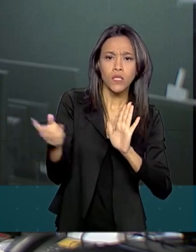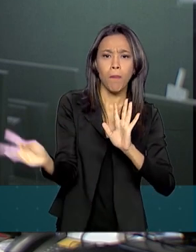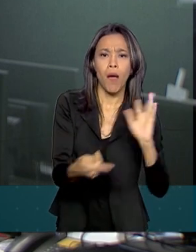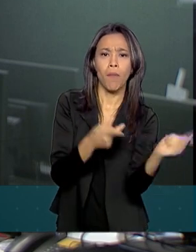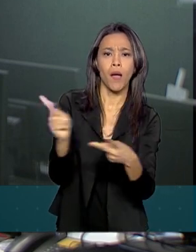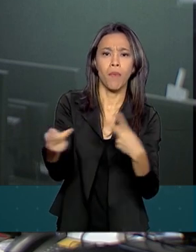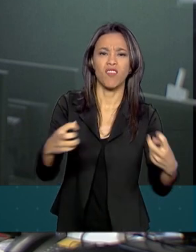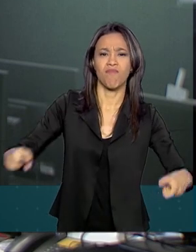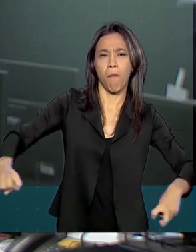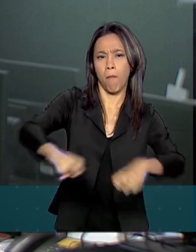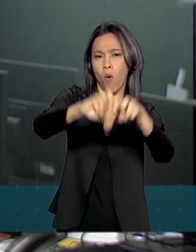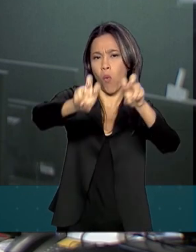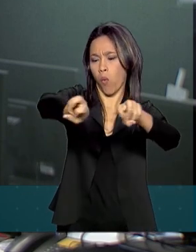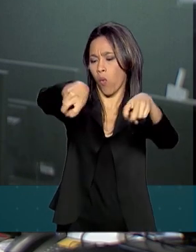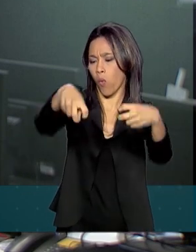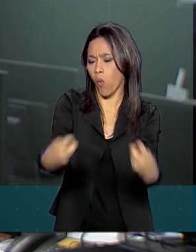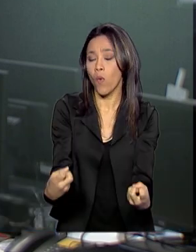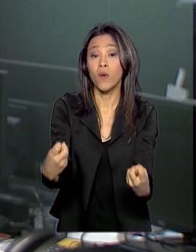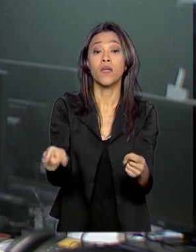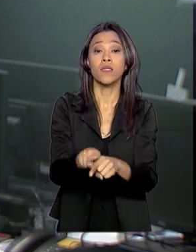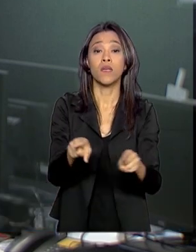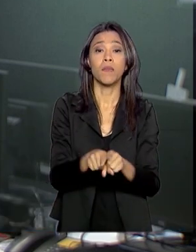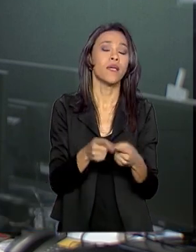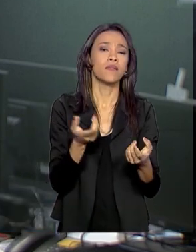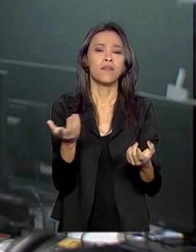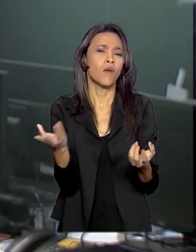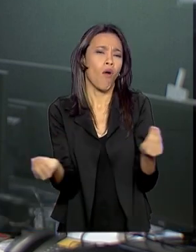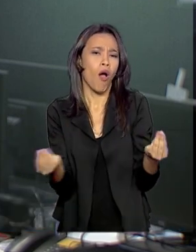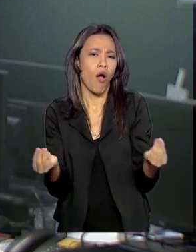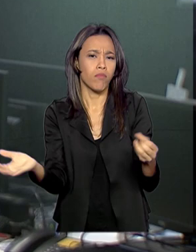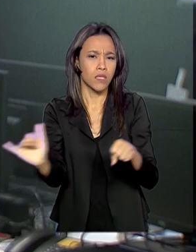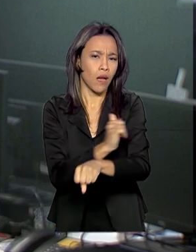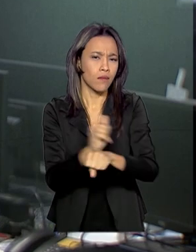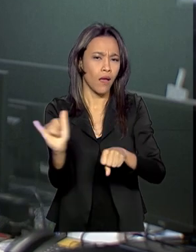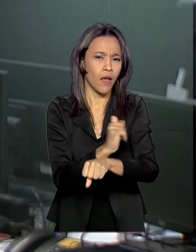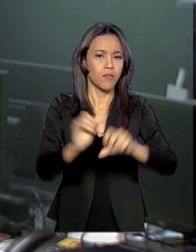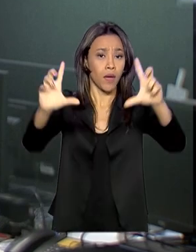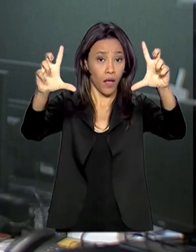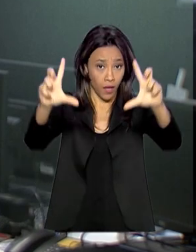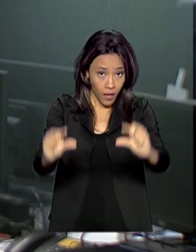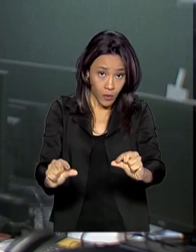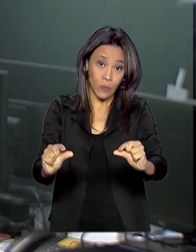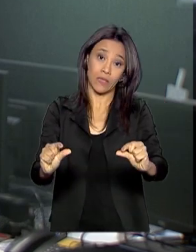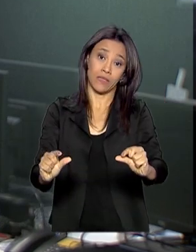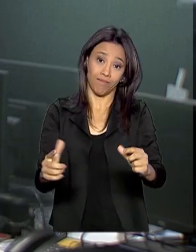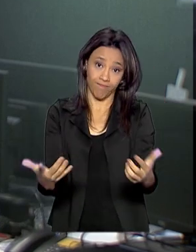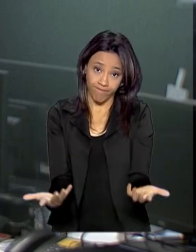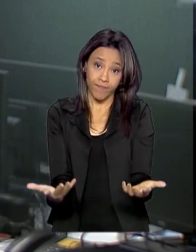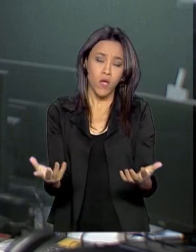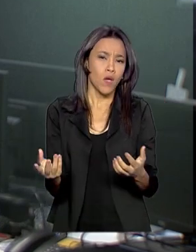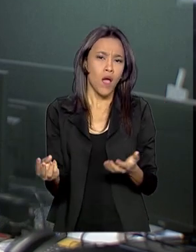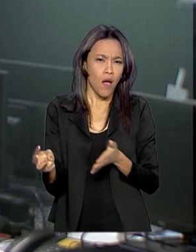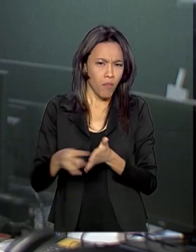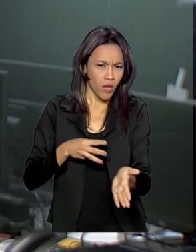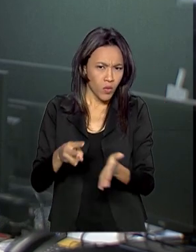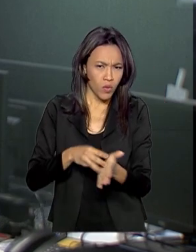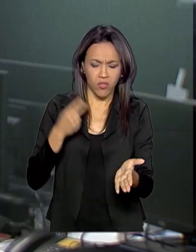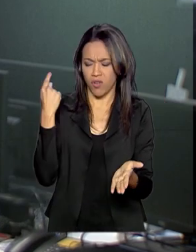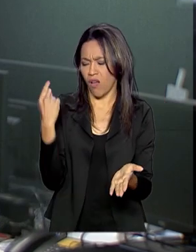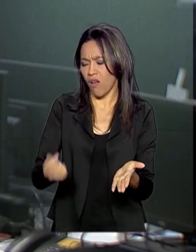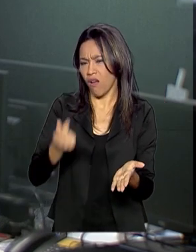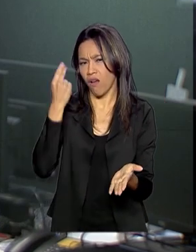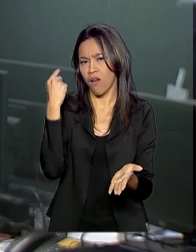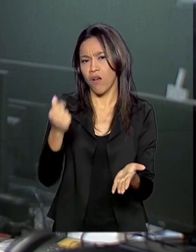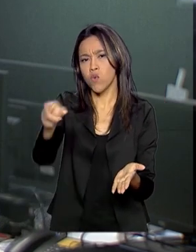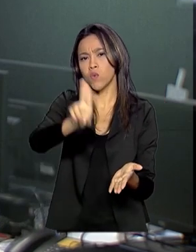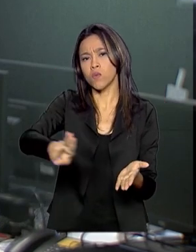acidentes e apontar medidas para melhorar as rodovias e trazer mais segurança para os motoristas. A metodologia já é utilizada em mais de 100